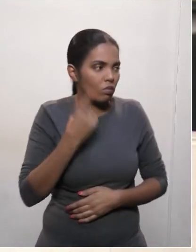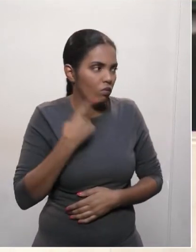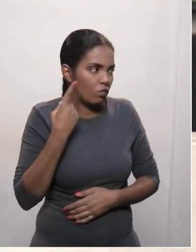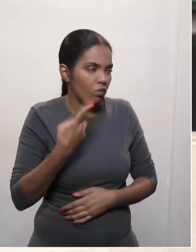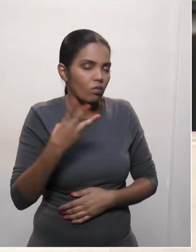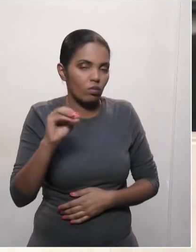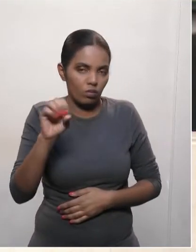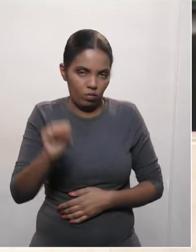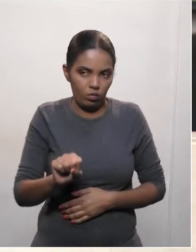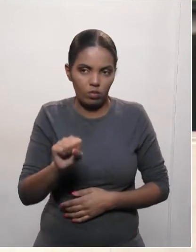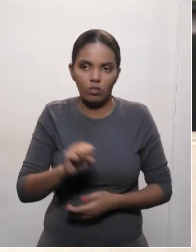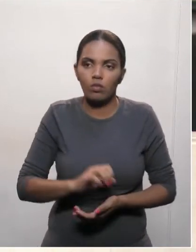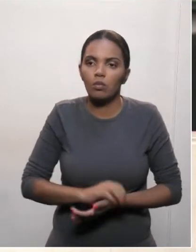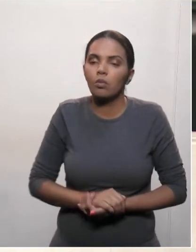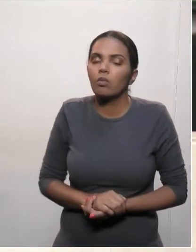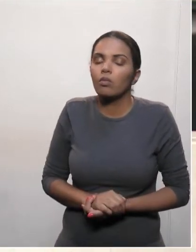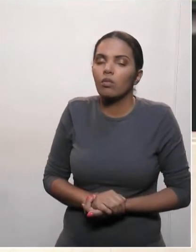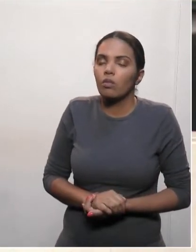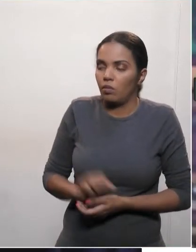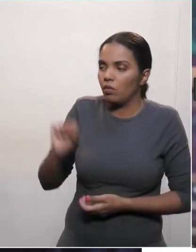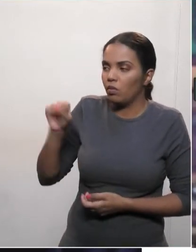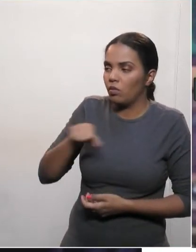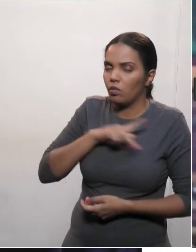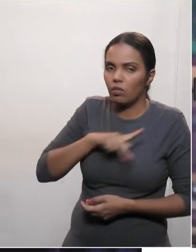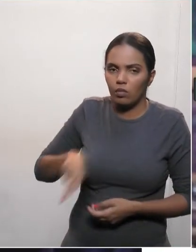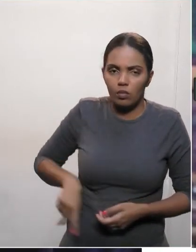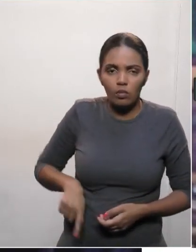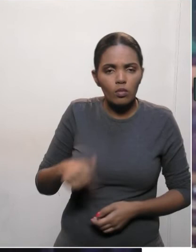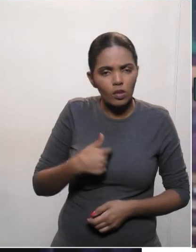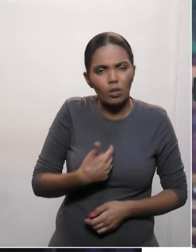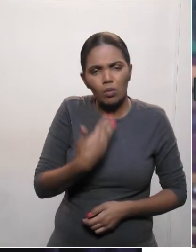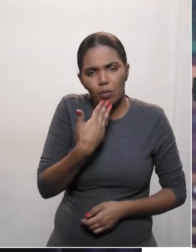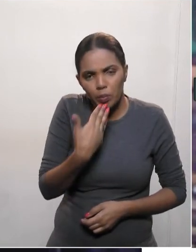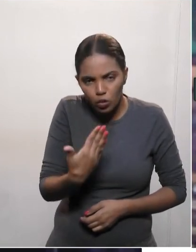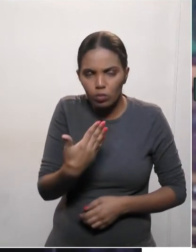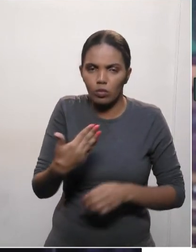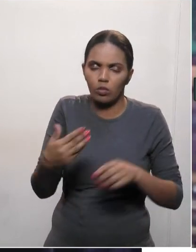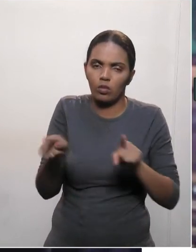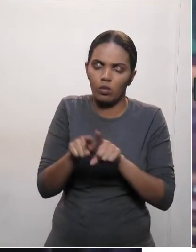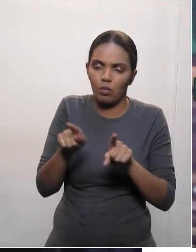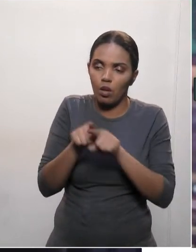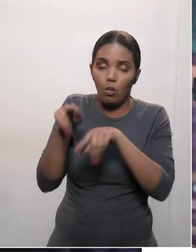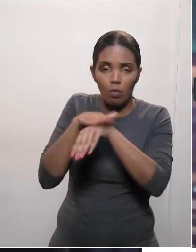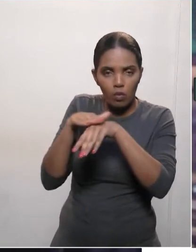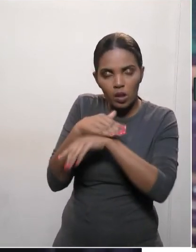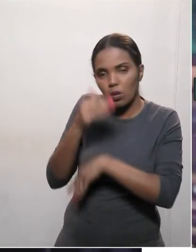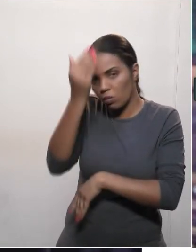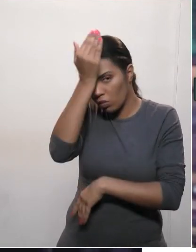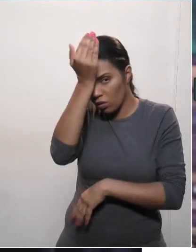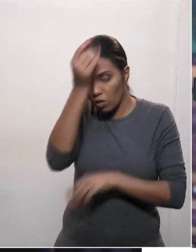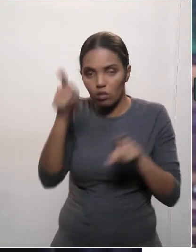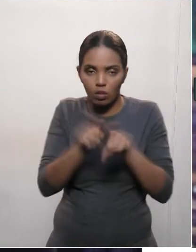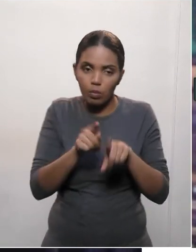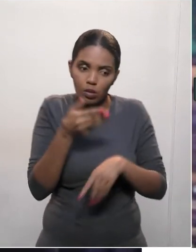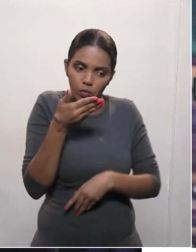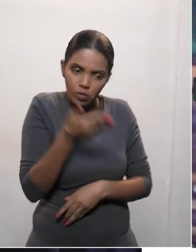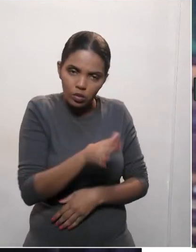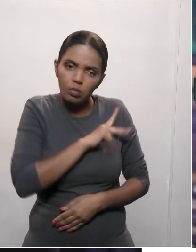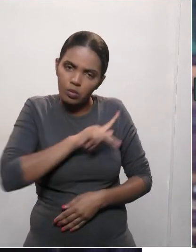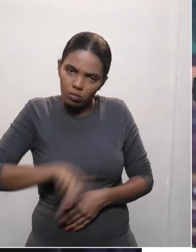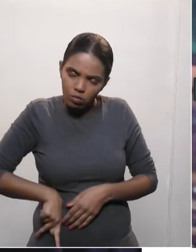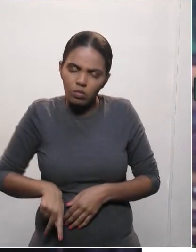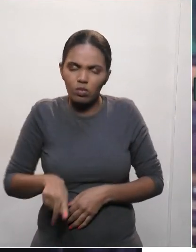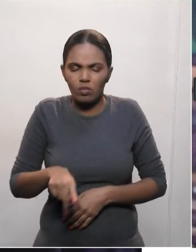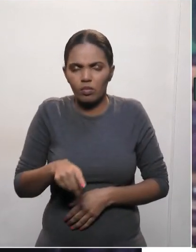30 segundos para concluir. Sim, senhor presidente. Então, fica aqui o meu pedido e o meu apelo ao lei do governo, ao senhor também, senhor presidente, que